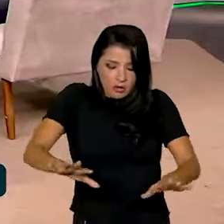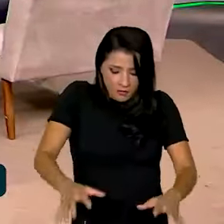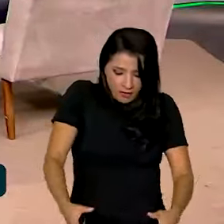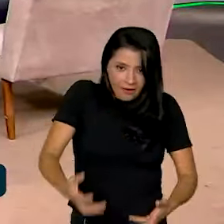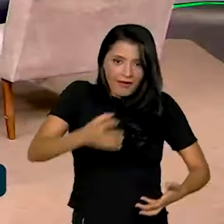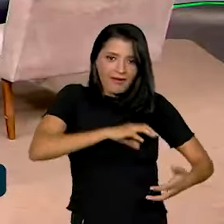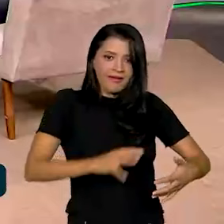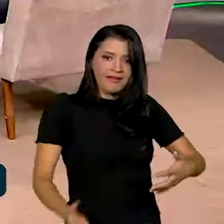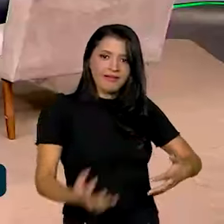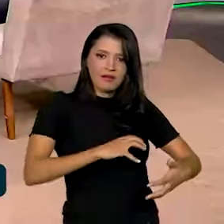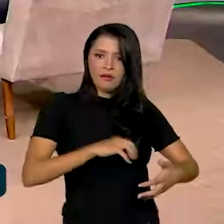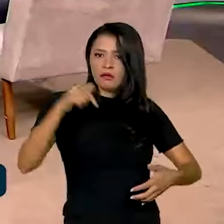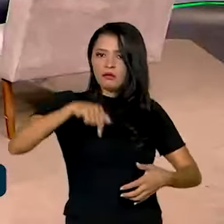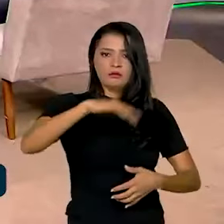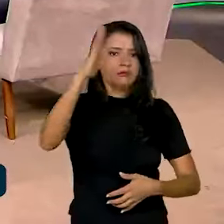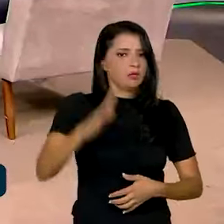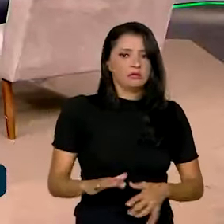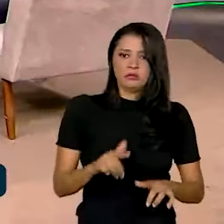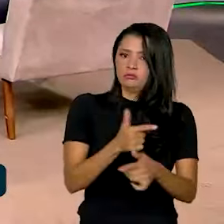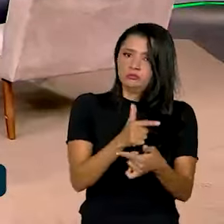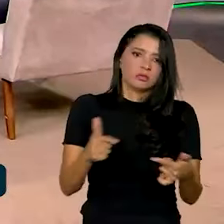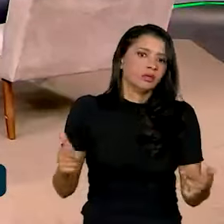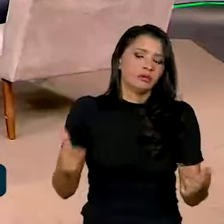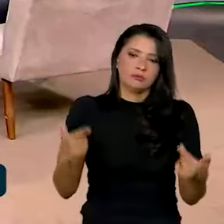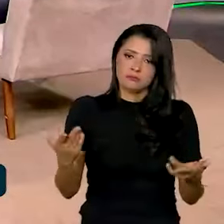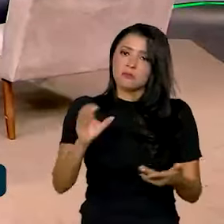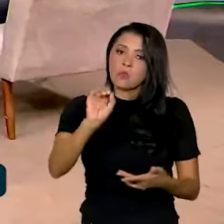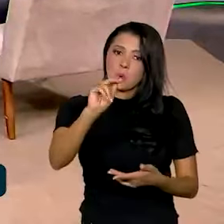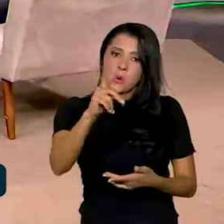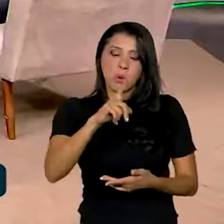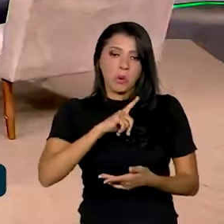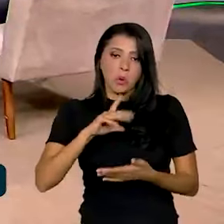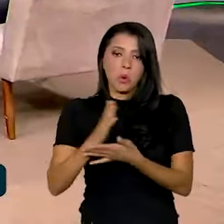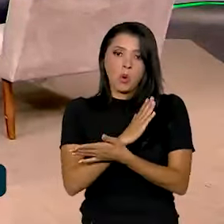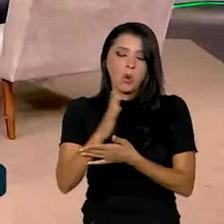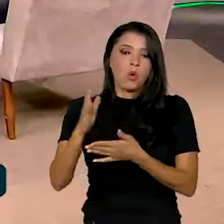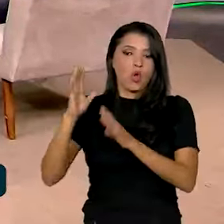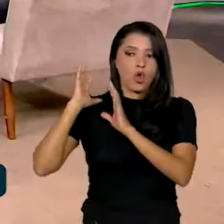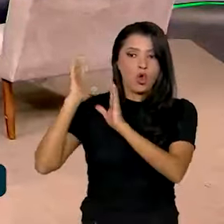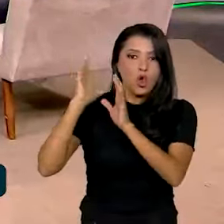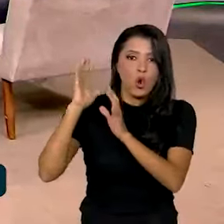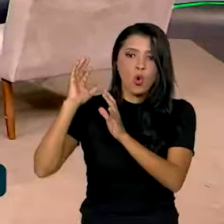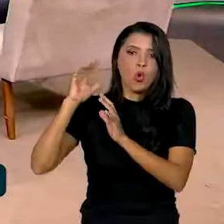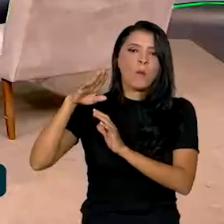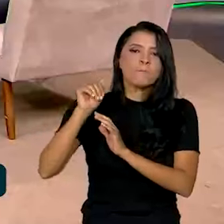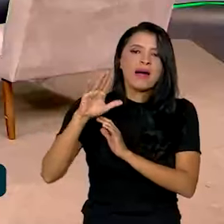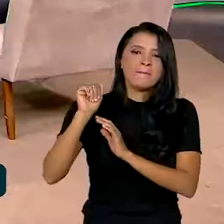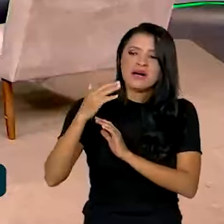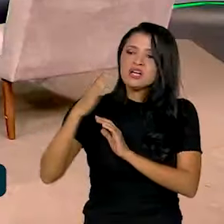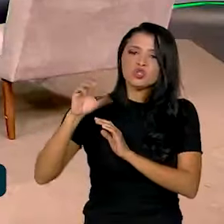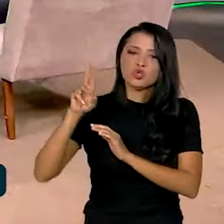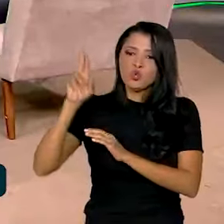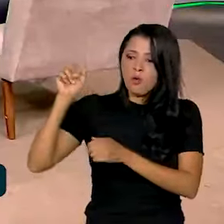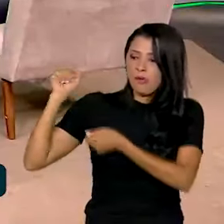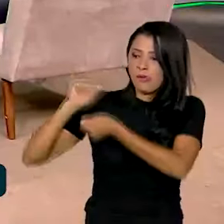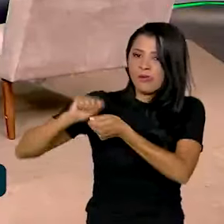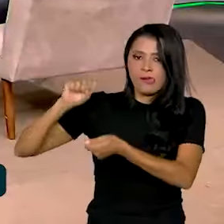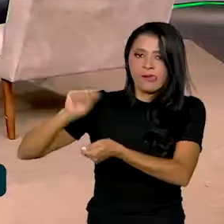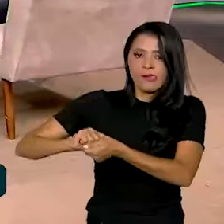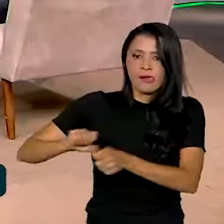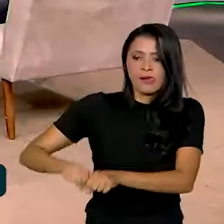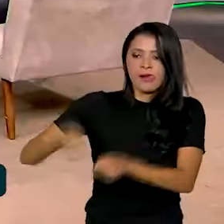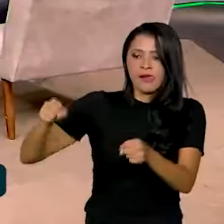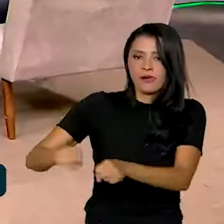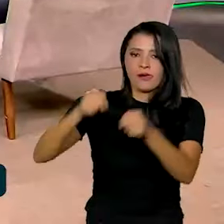não tem no Brasil. Ou nós temos situação das quebradeiras de coco de babassu, mas também tem inúmeras